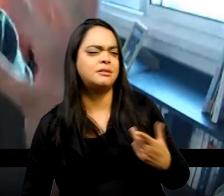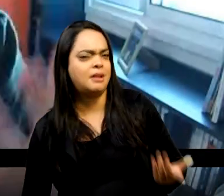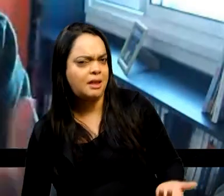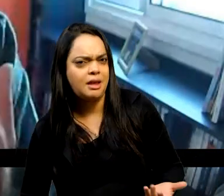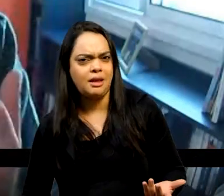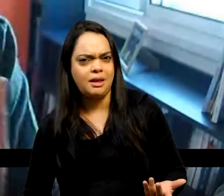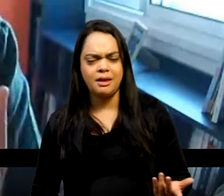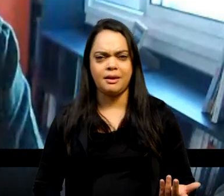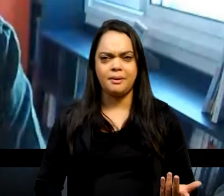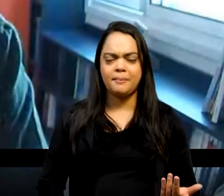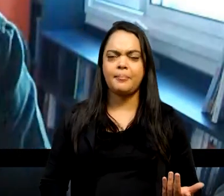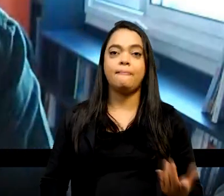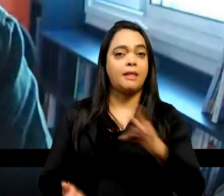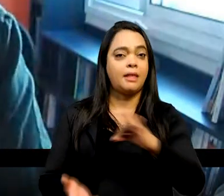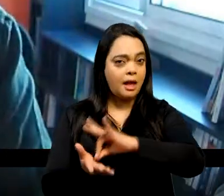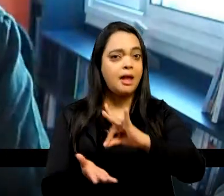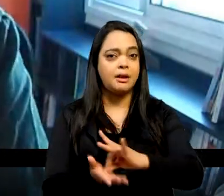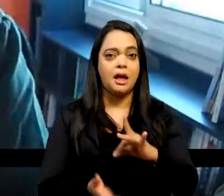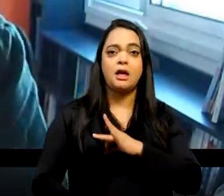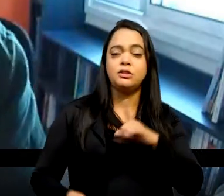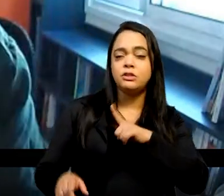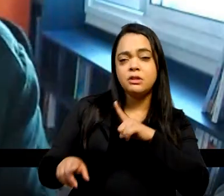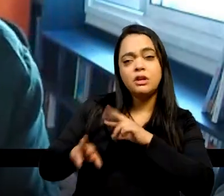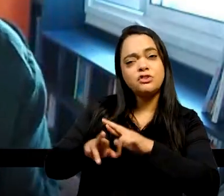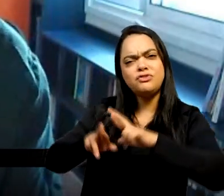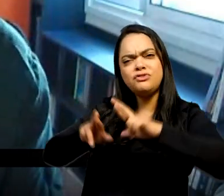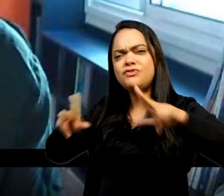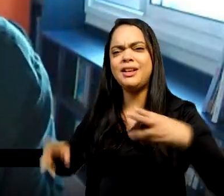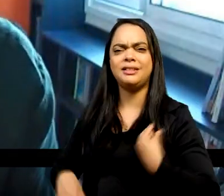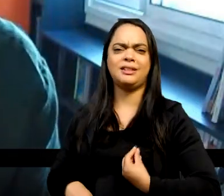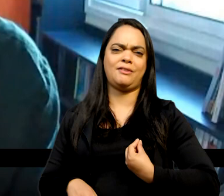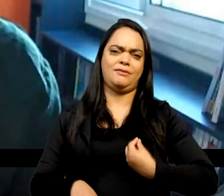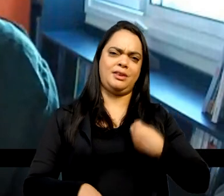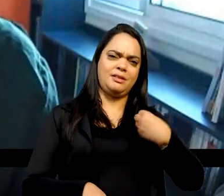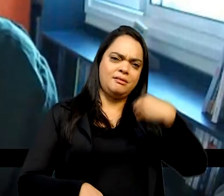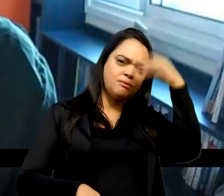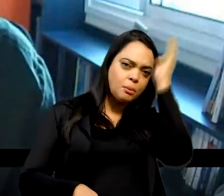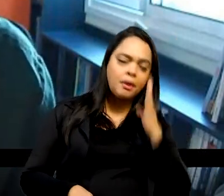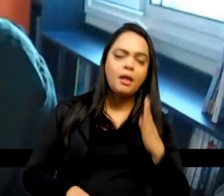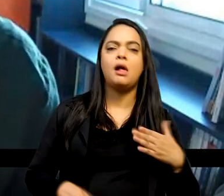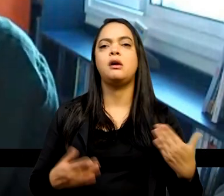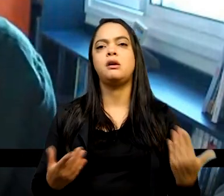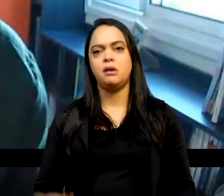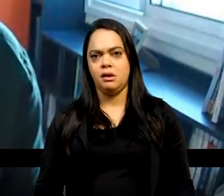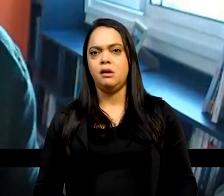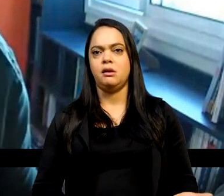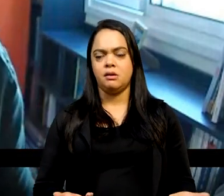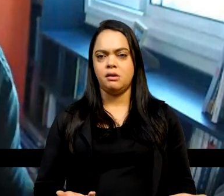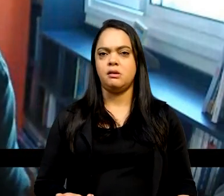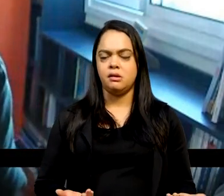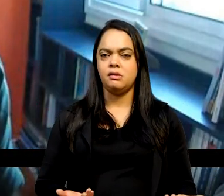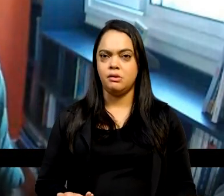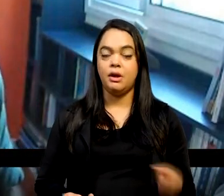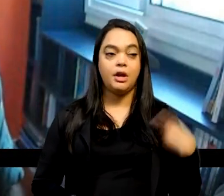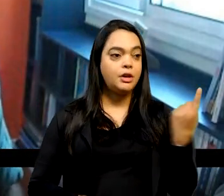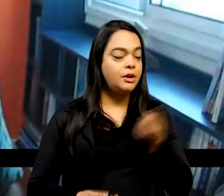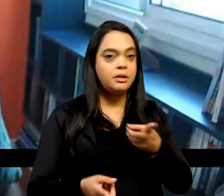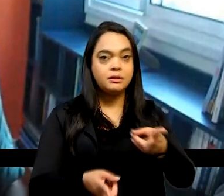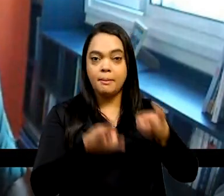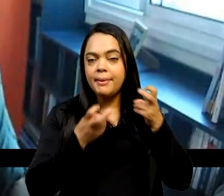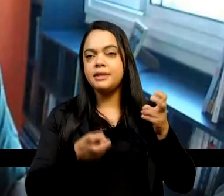muitas dimensões da realidade brasileira e que elas se refletem, então, na historiografia e nos saberes